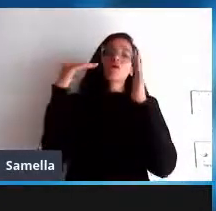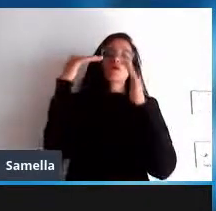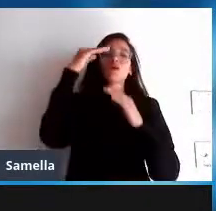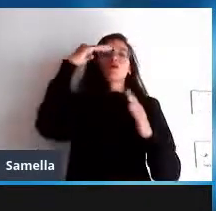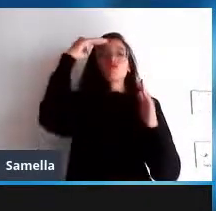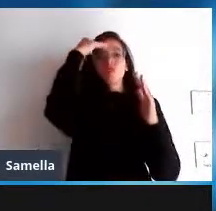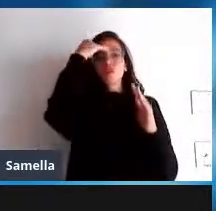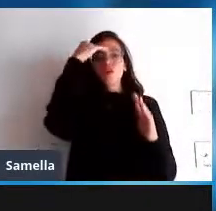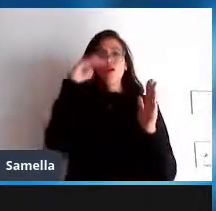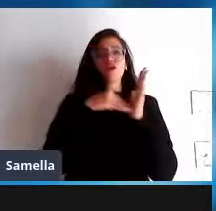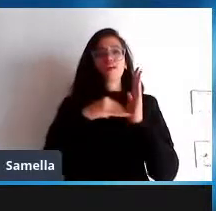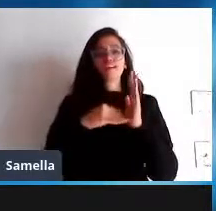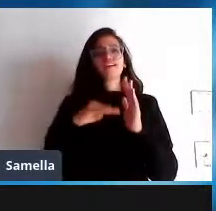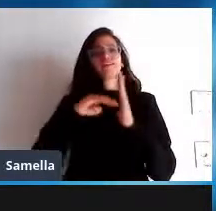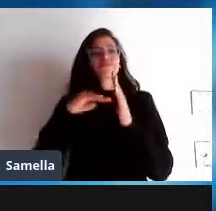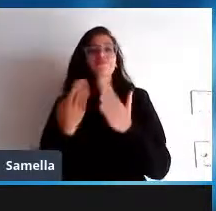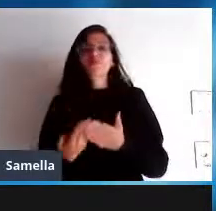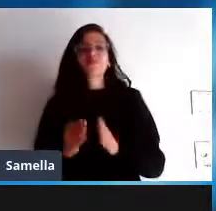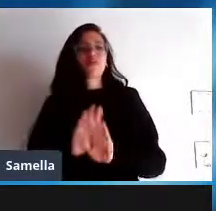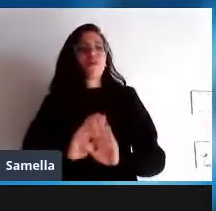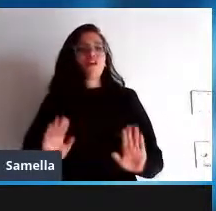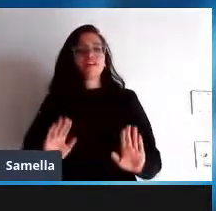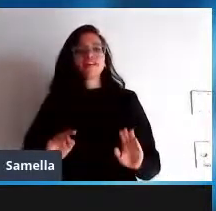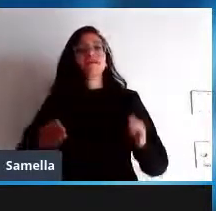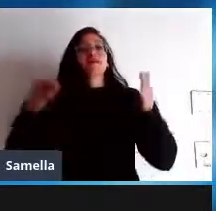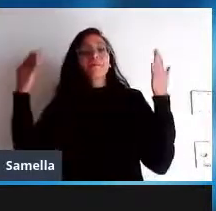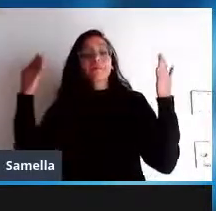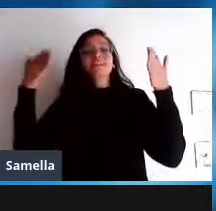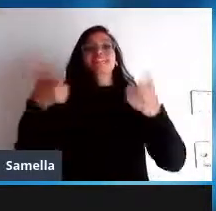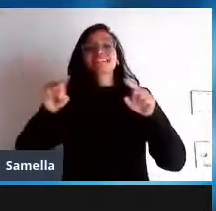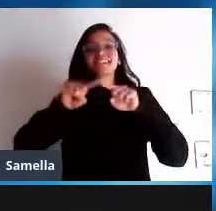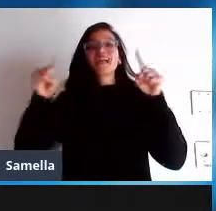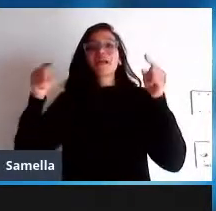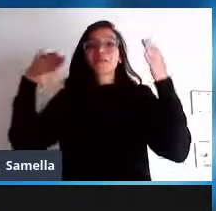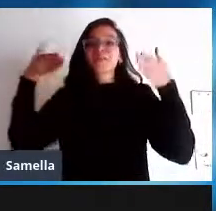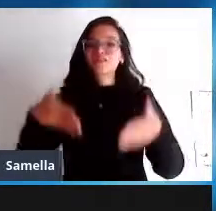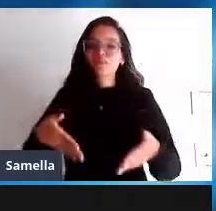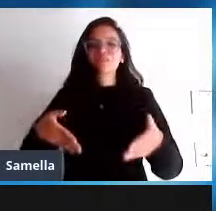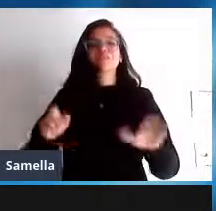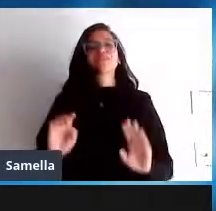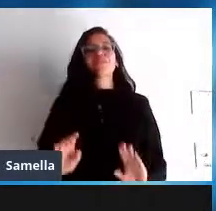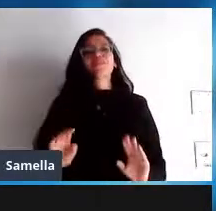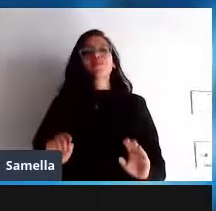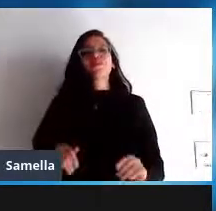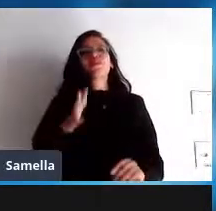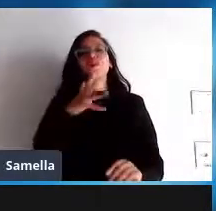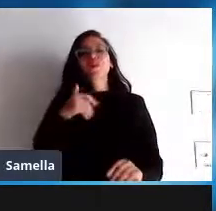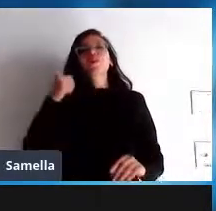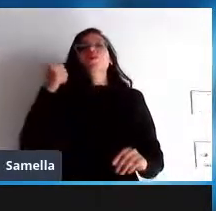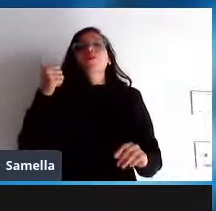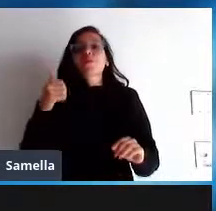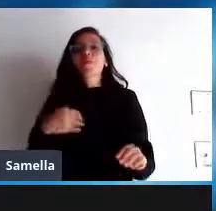sempre com um nível sempre com um foco no bem da comunidade